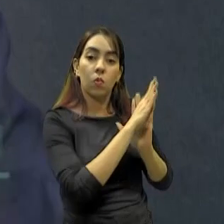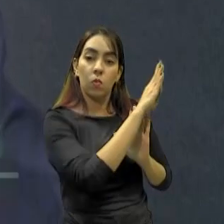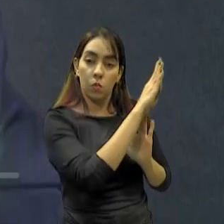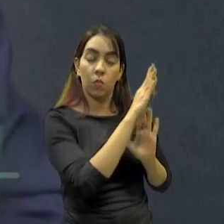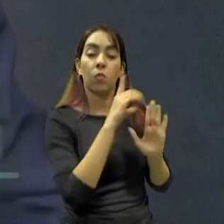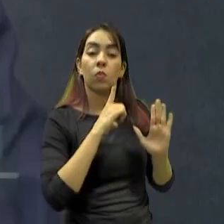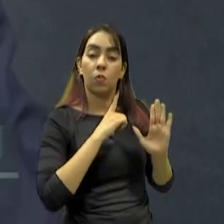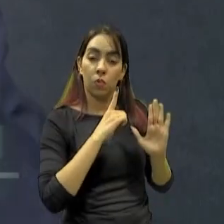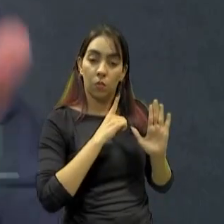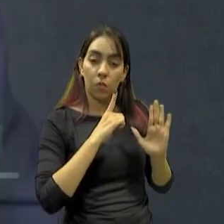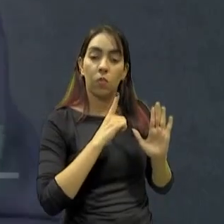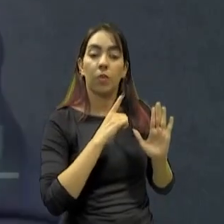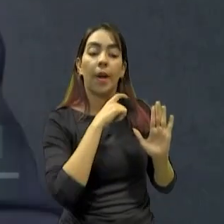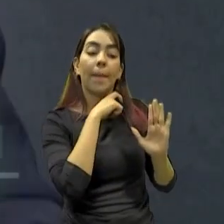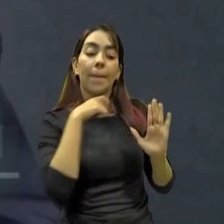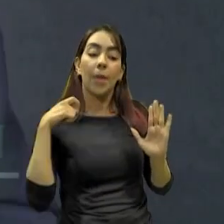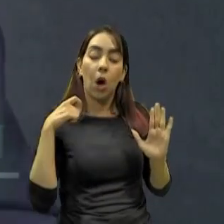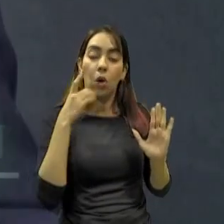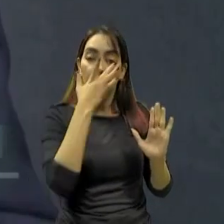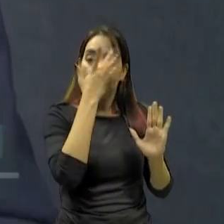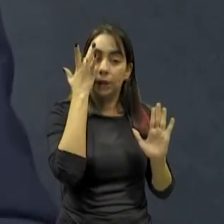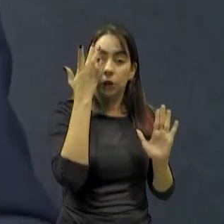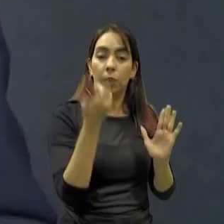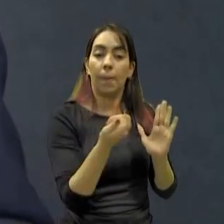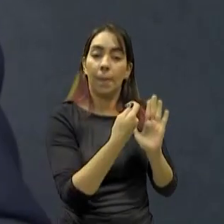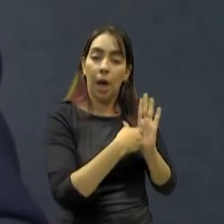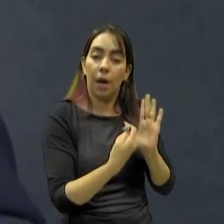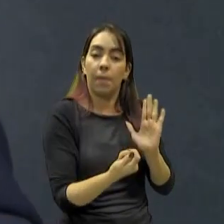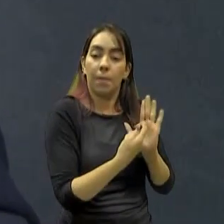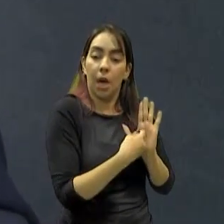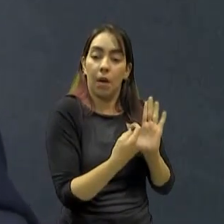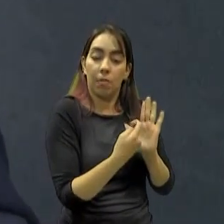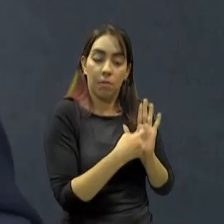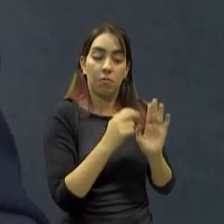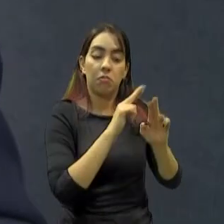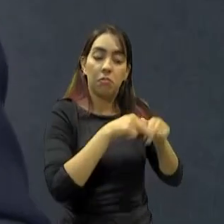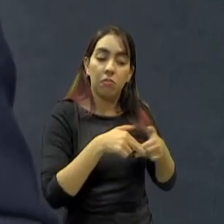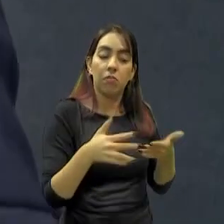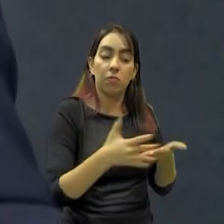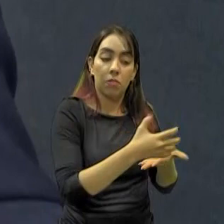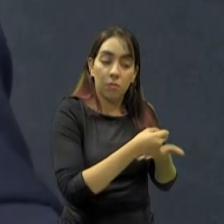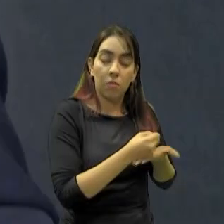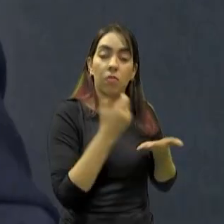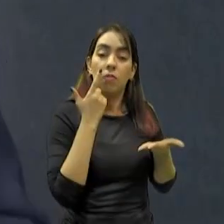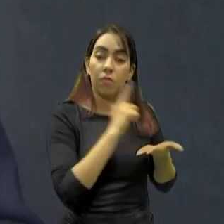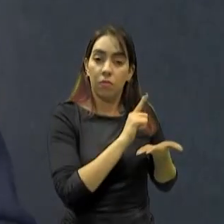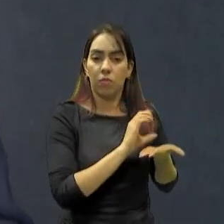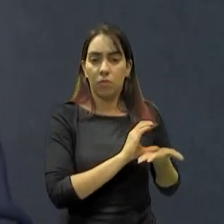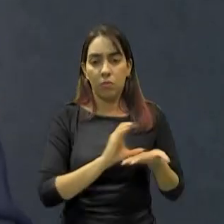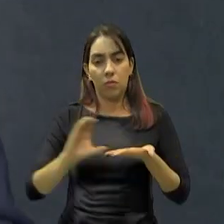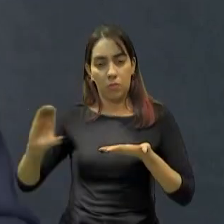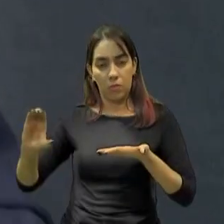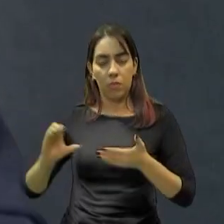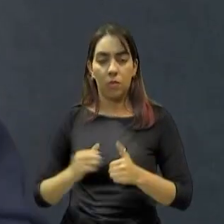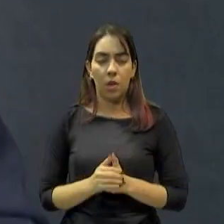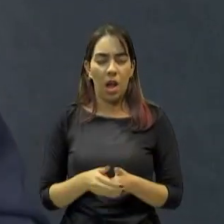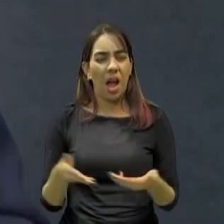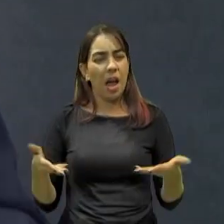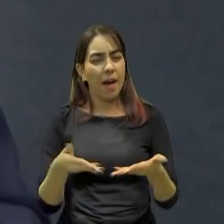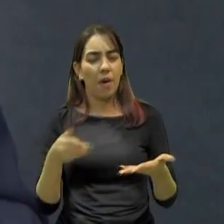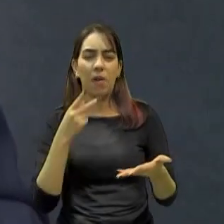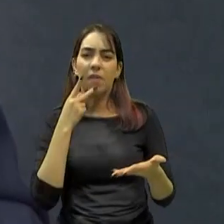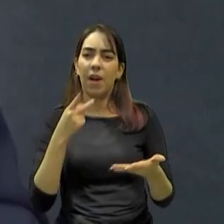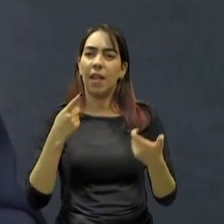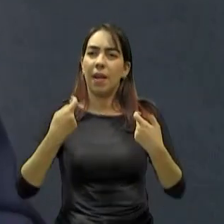cada vez mais superavitária, tendo um maior número de recursos para tudo isso no governo federal. E o que estranhamos agora é haver esse contingenciamento, principalmente